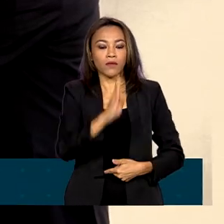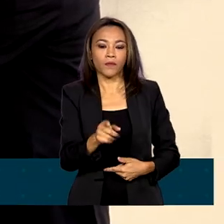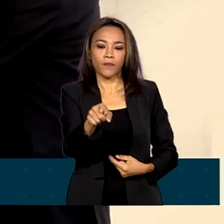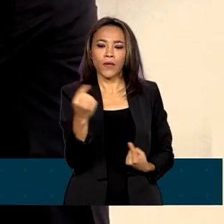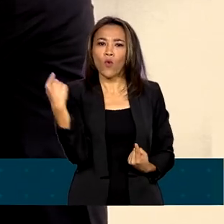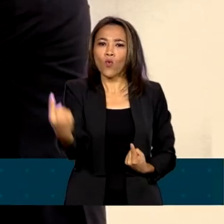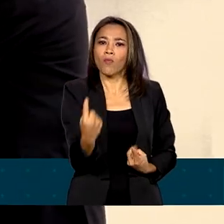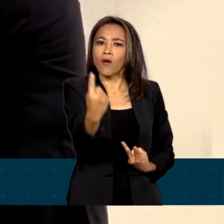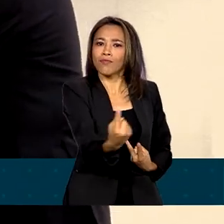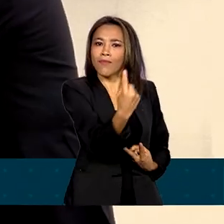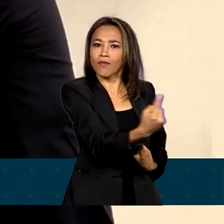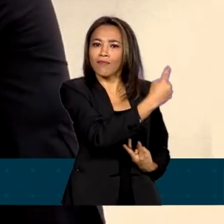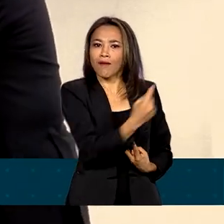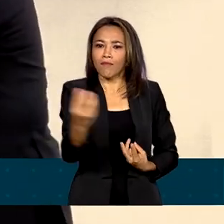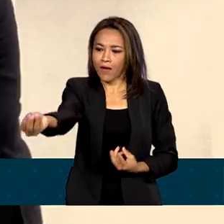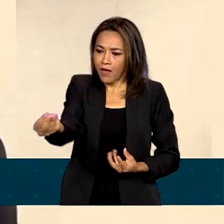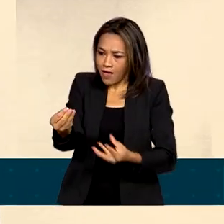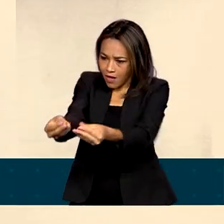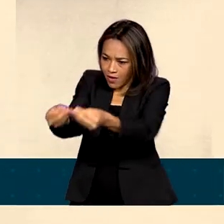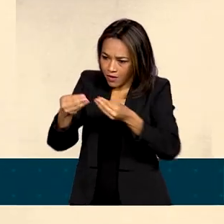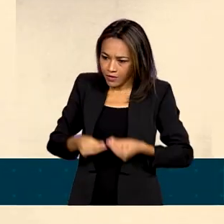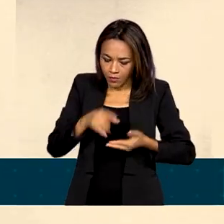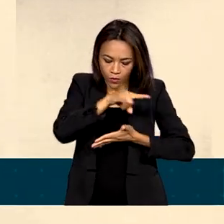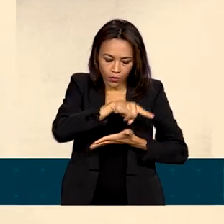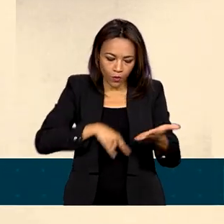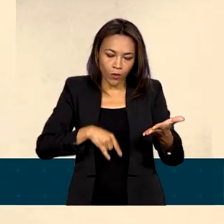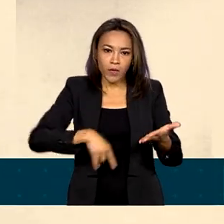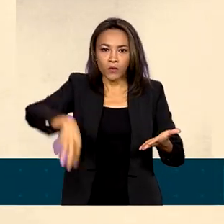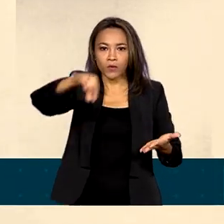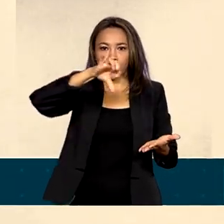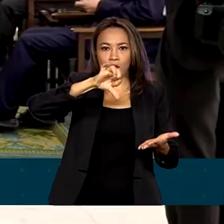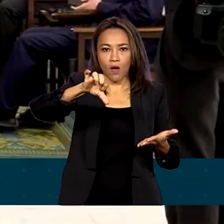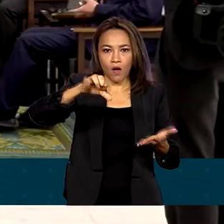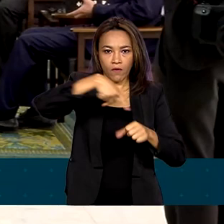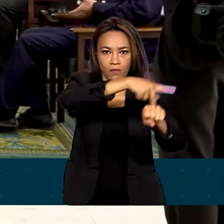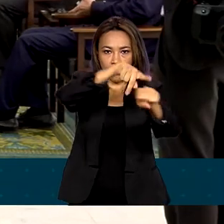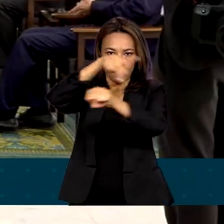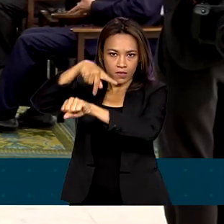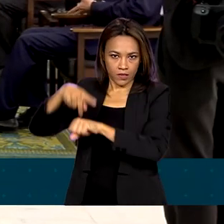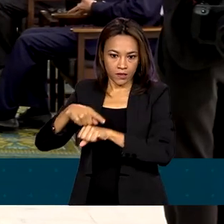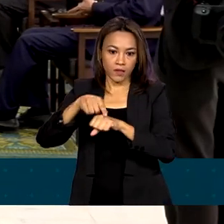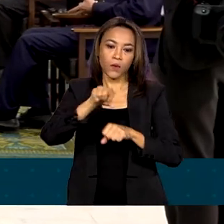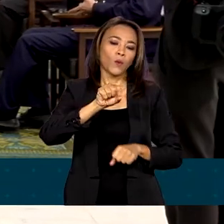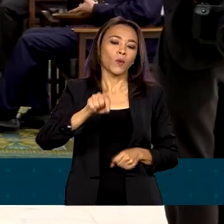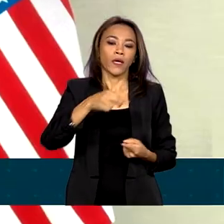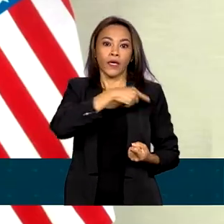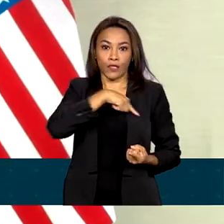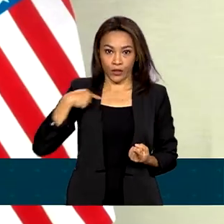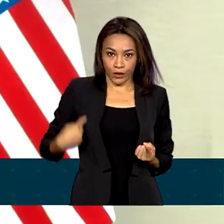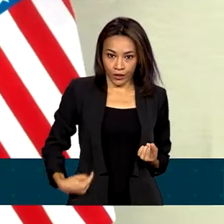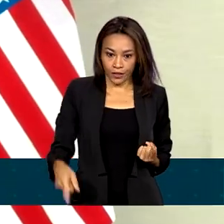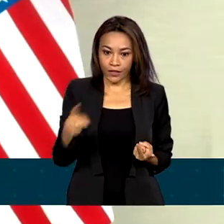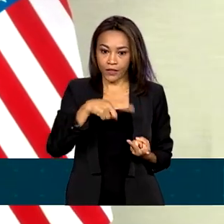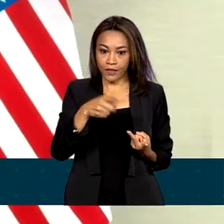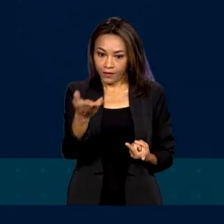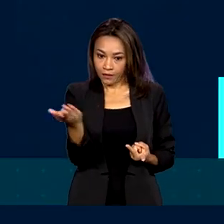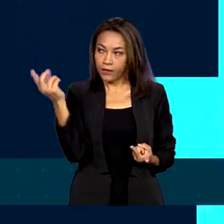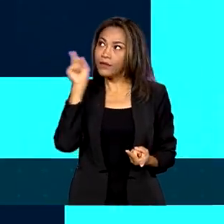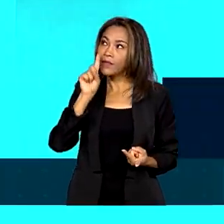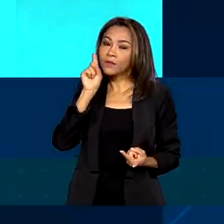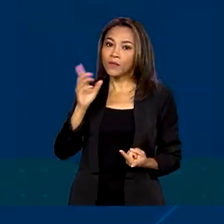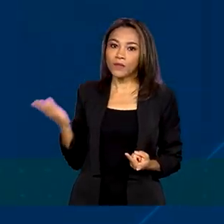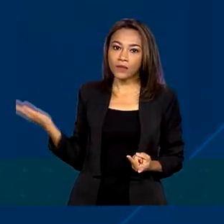recebeu as cartas credenciais dos embaixadores de nove países, entre eles, China e Estados Unidos.